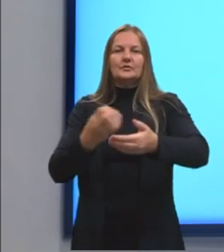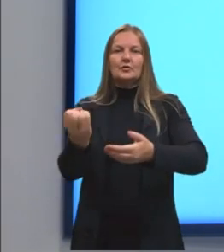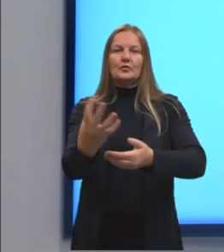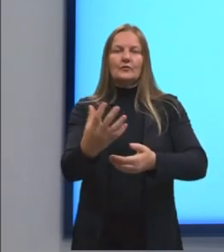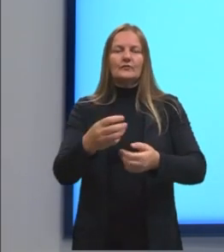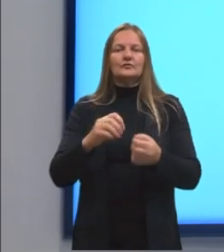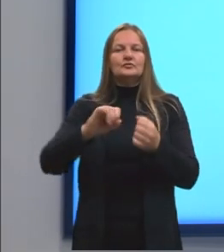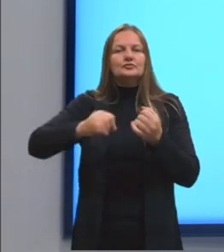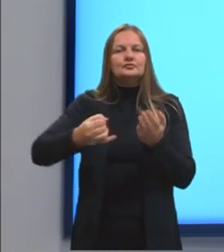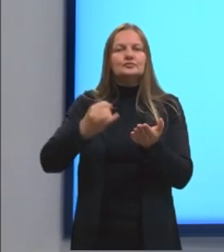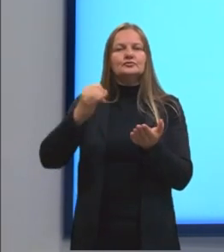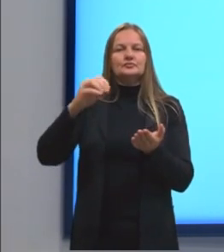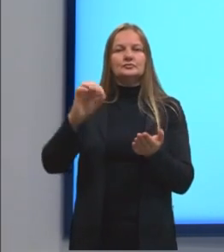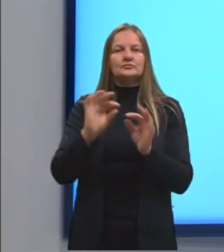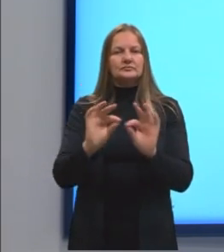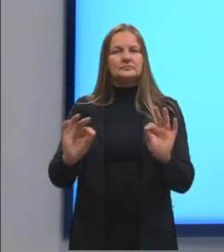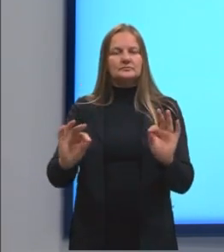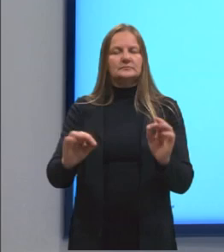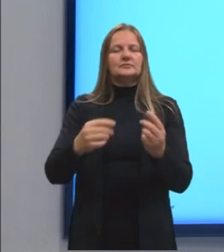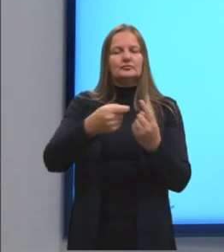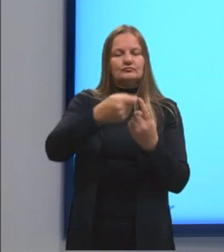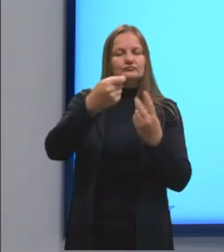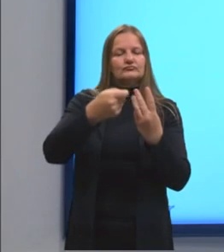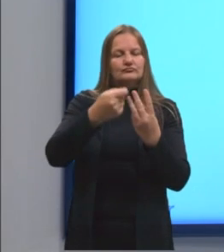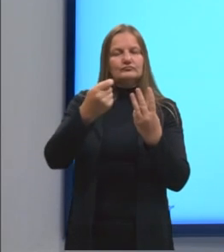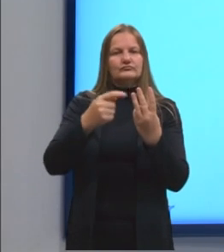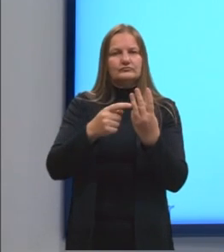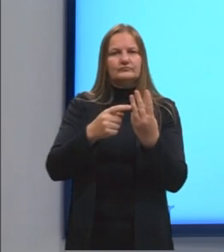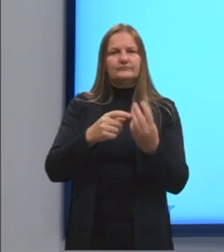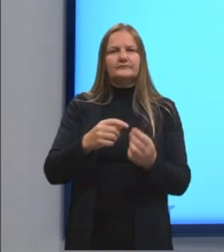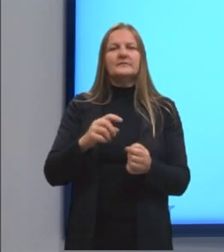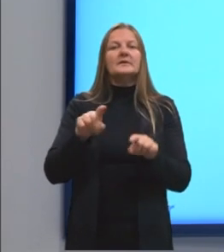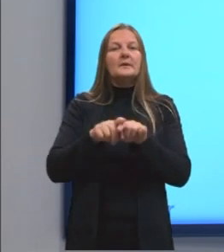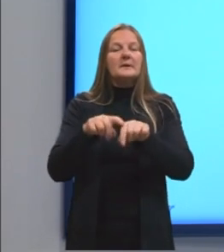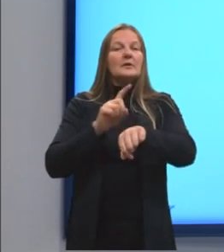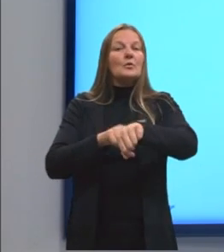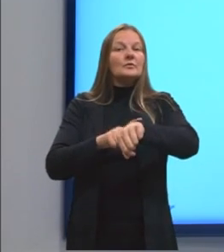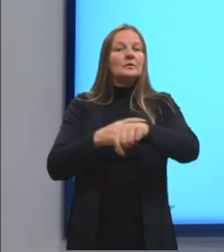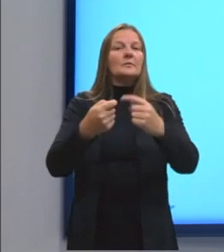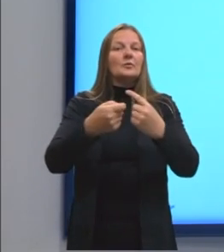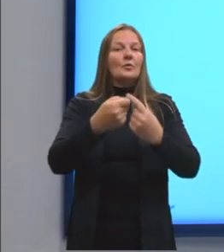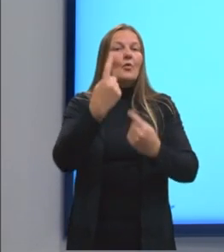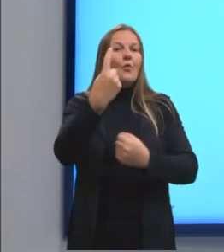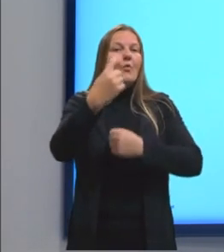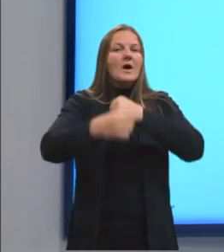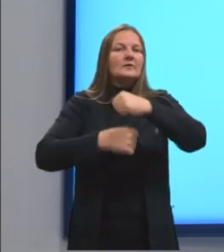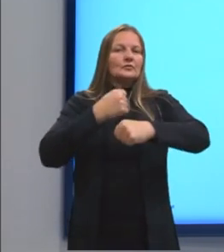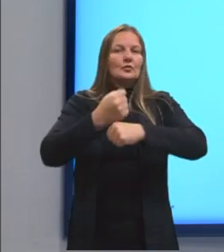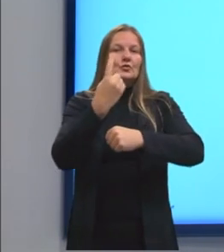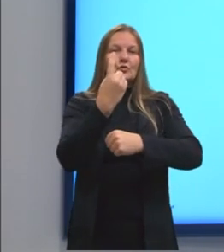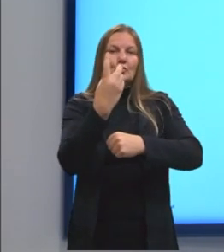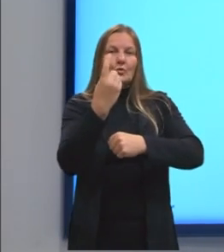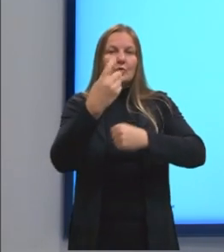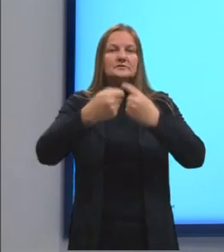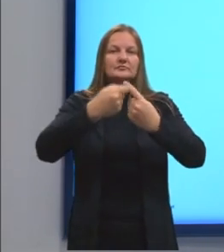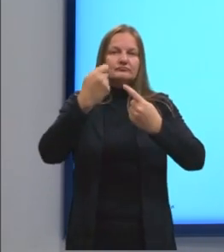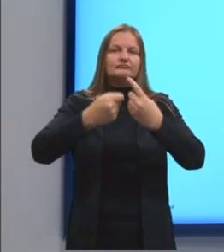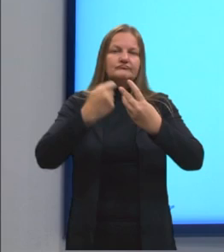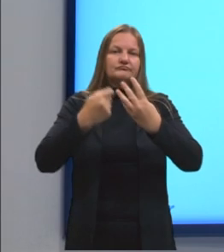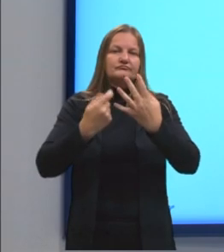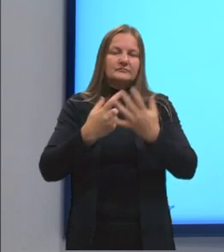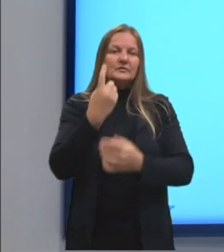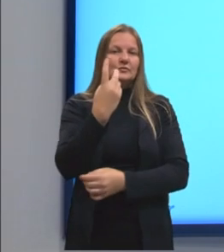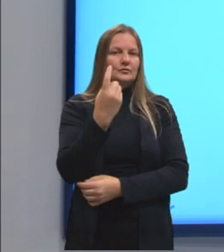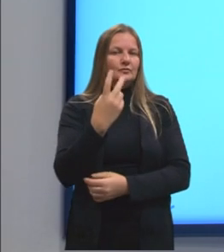simples sobre o valor a ser financiado e a duração do financiamento é de um ano. O